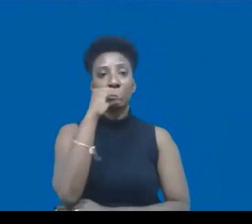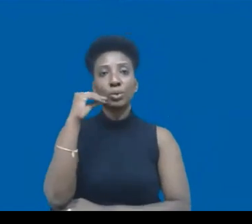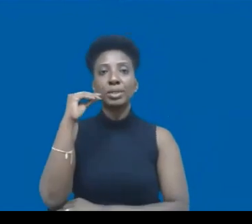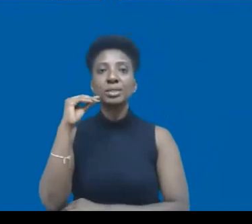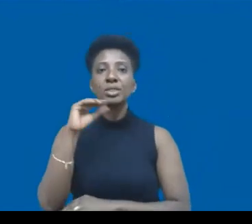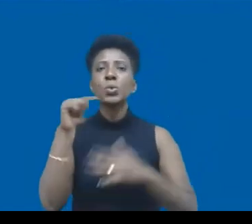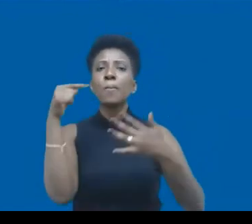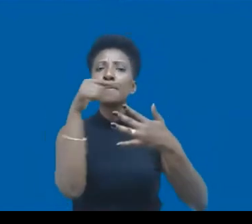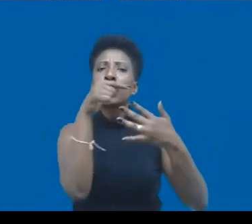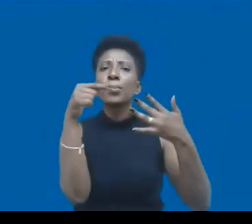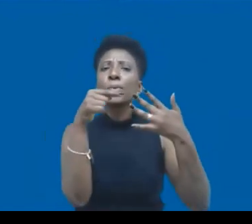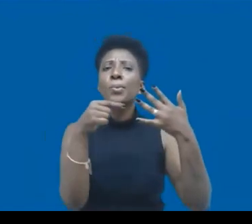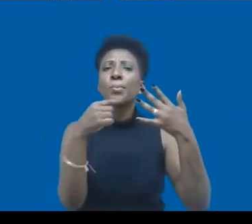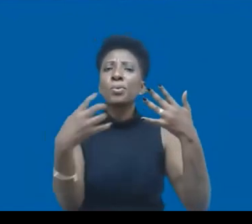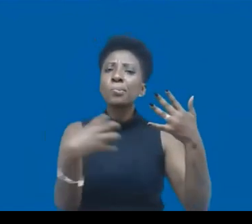alimentar no Brasil?